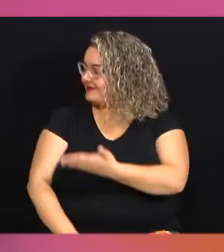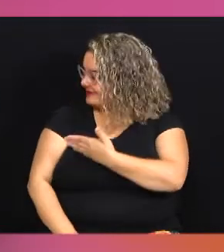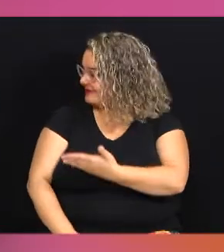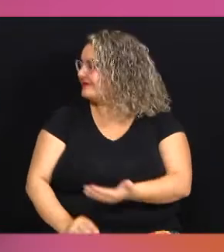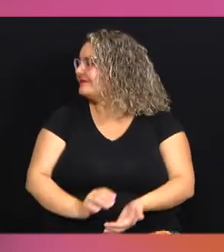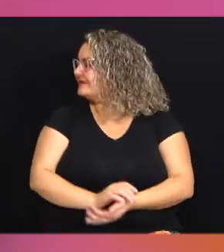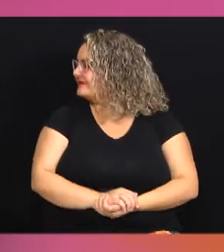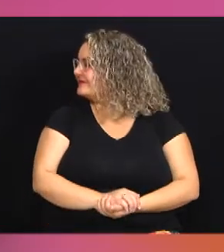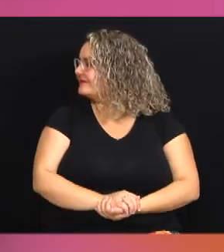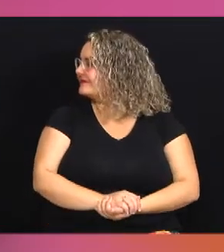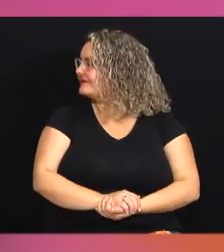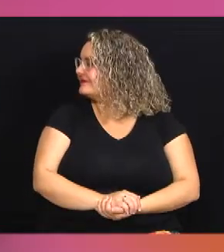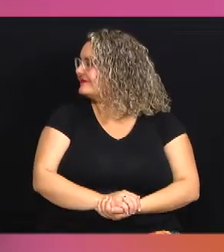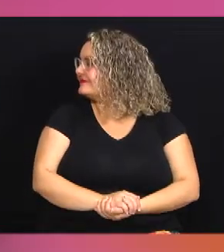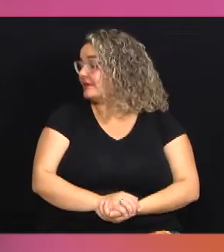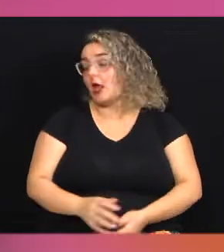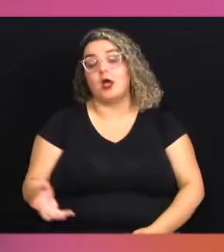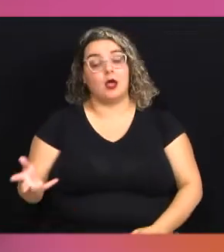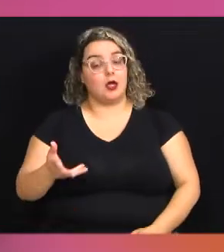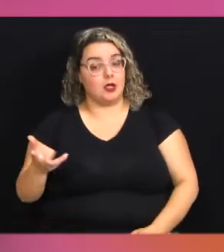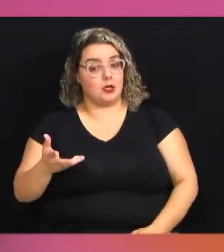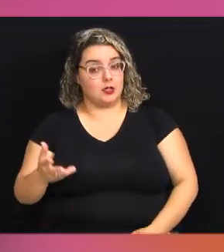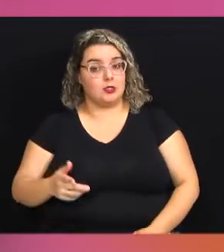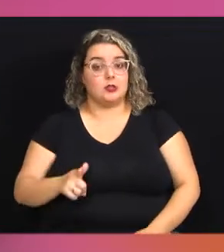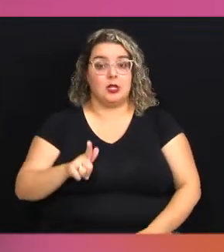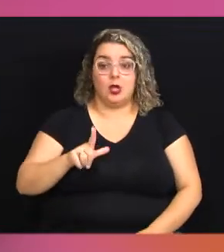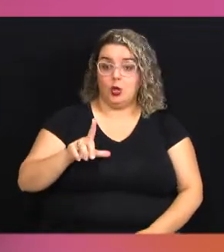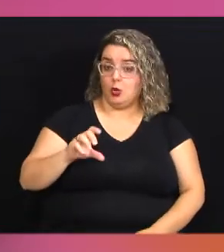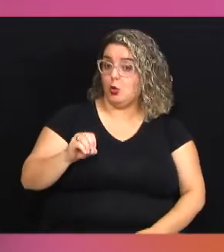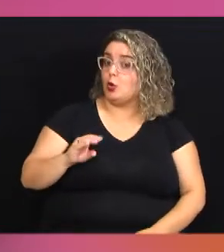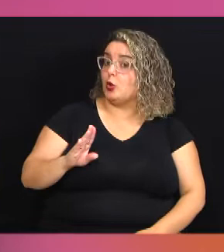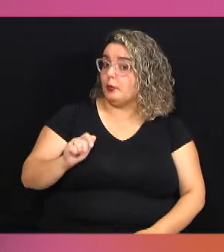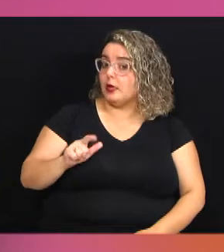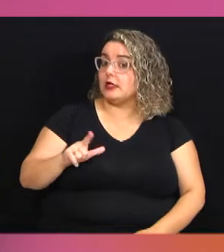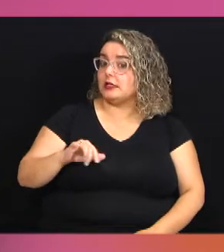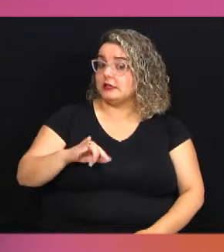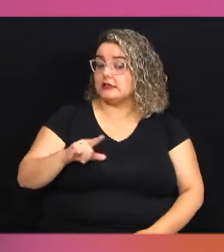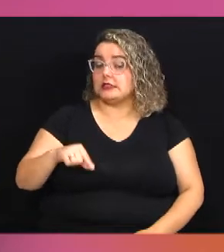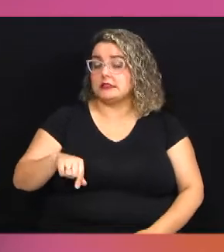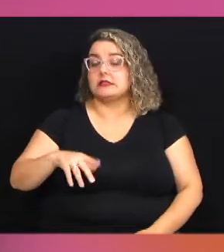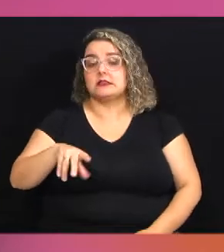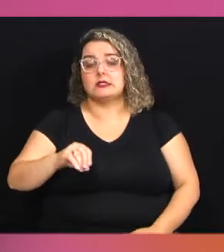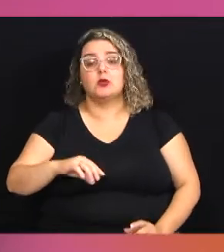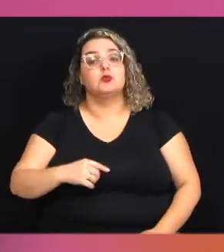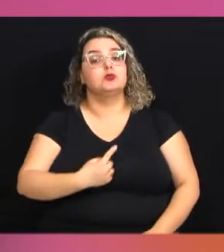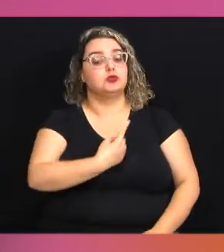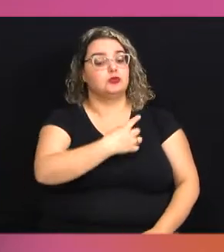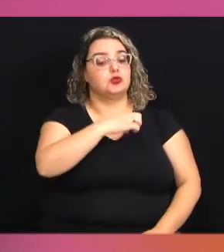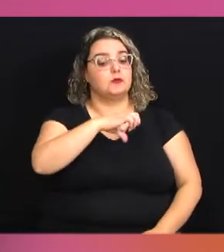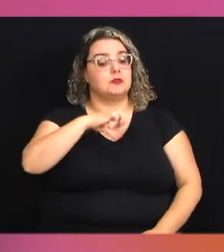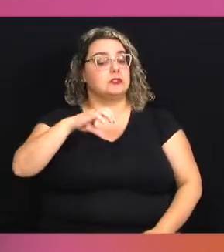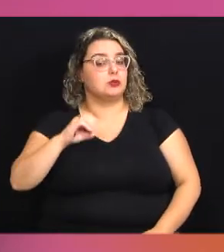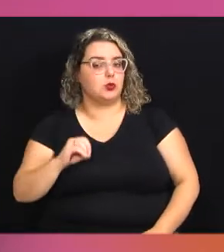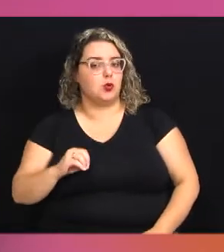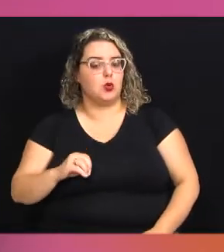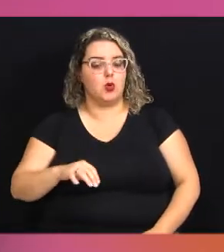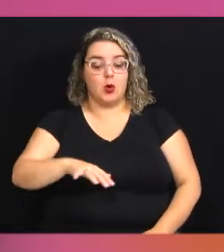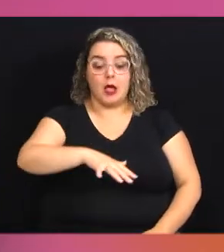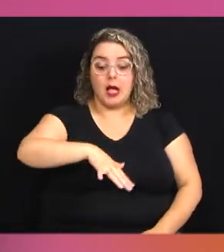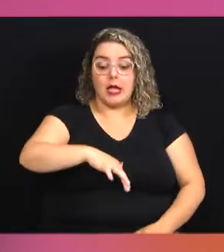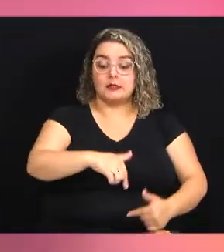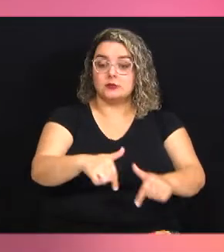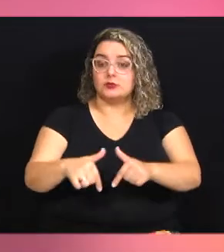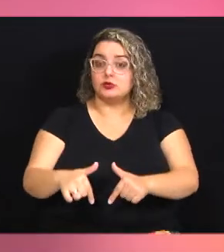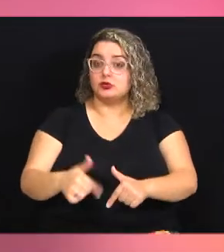Cortella. Desde a aceleração da globalização no início dos anos 90, o mundo do trabalho não sofria um